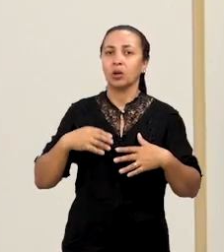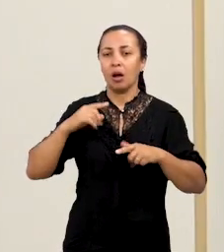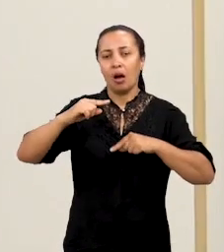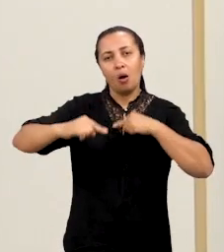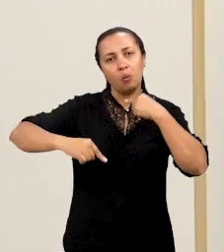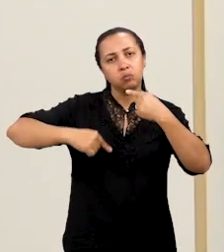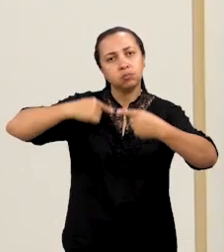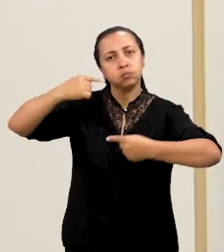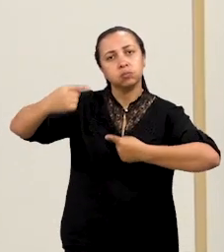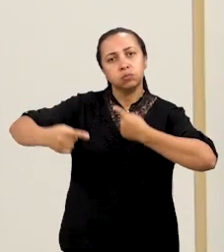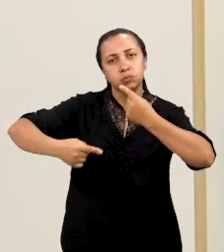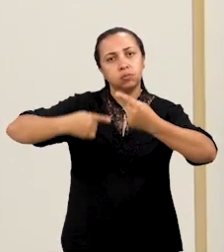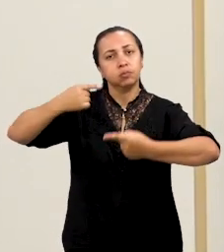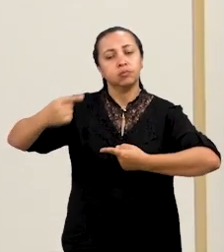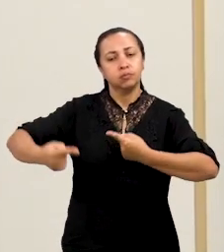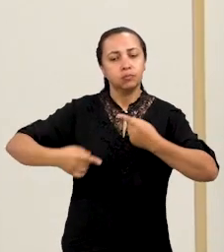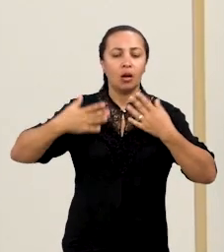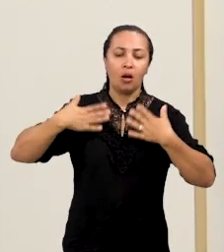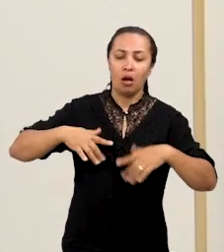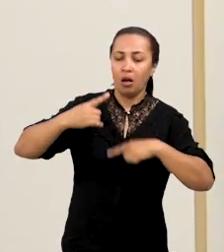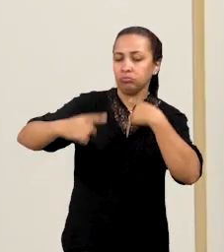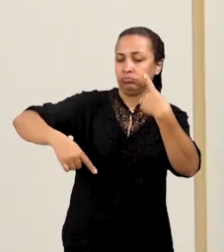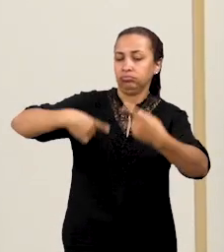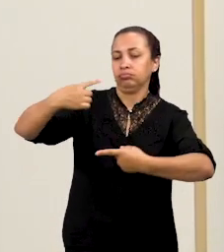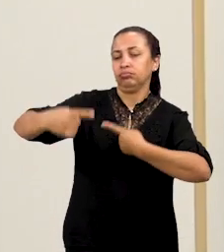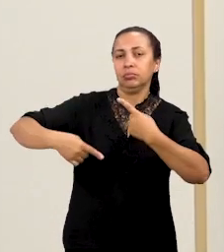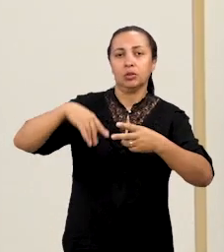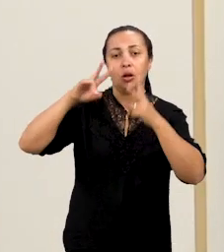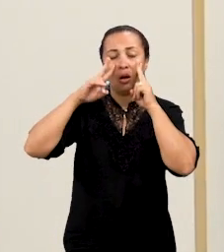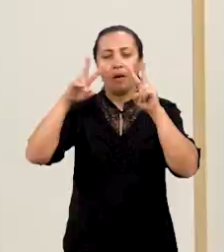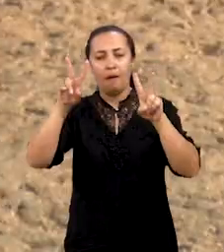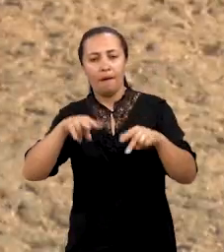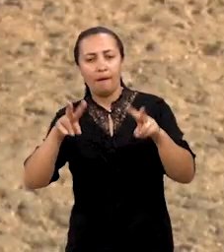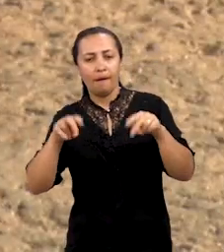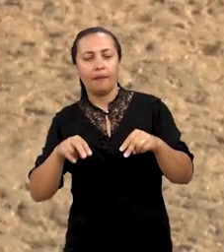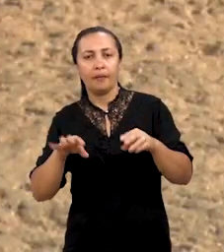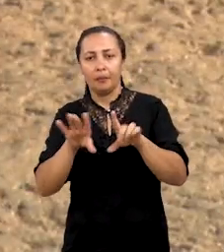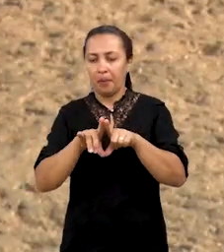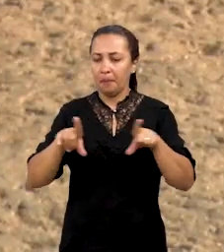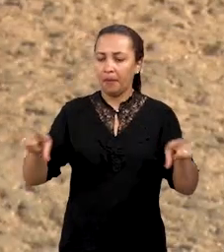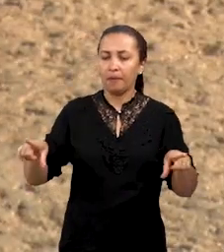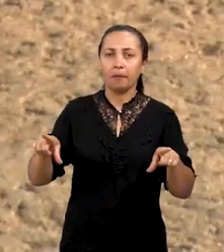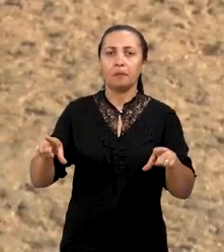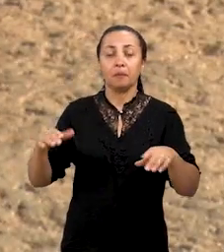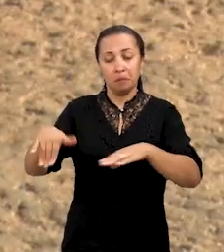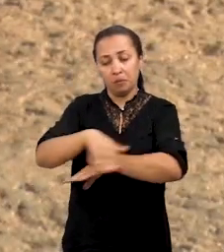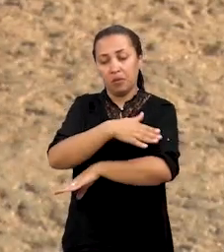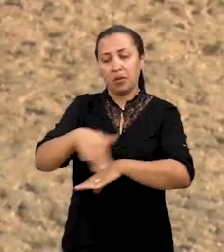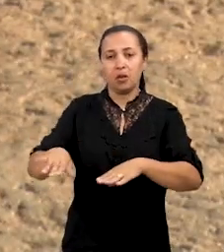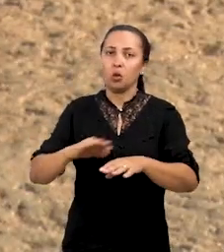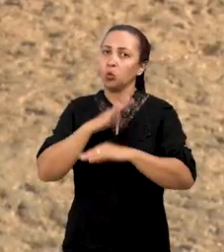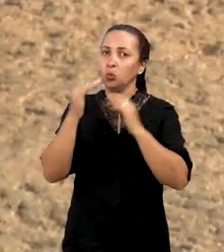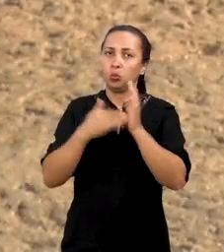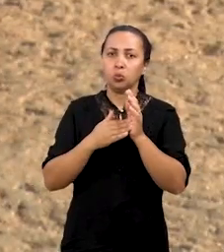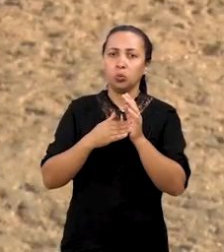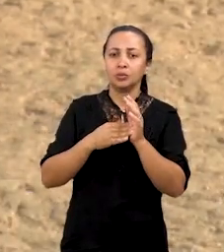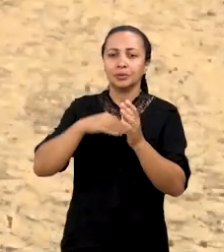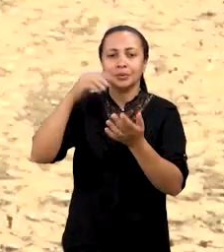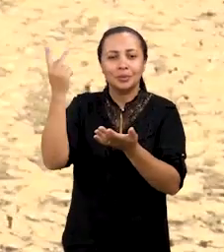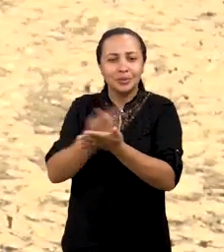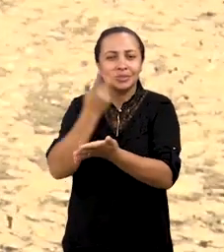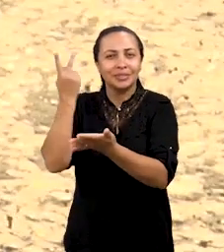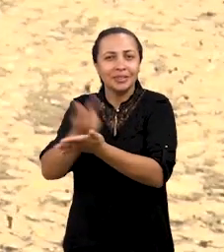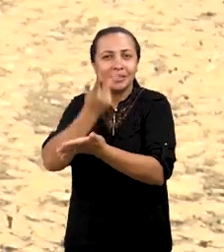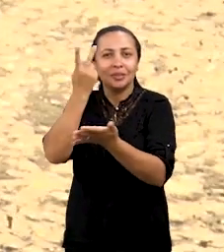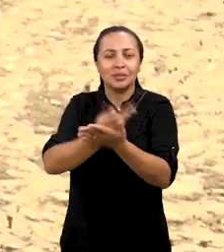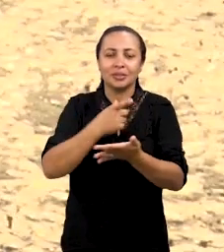Para analisar o conforto ao rolamento, a gente analisa o perfil longitudinal das estradas. Nada mais é do que todas as irregularidades